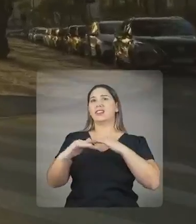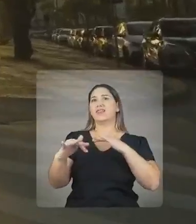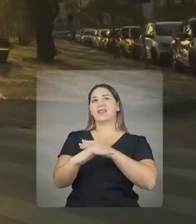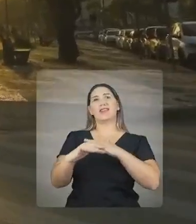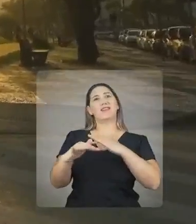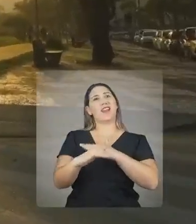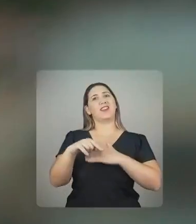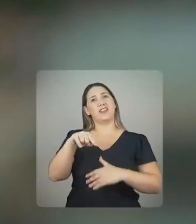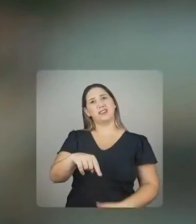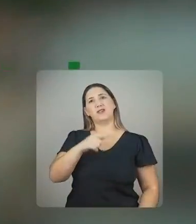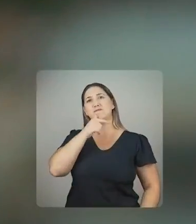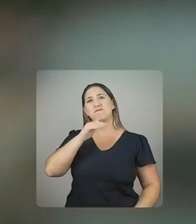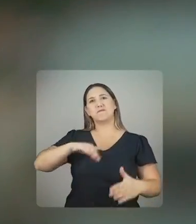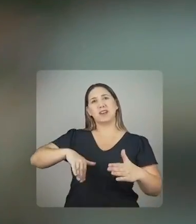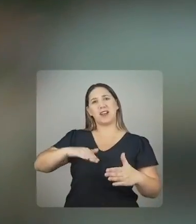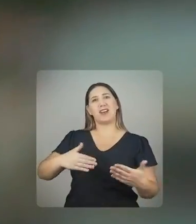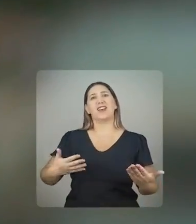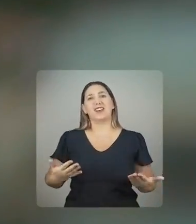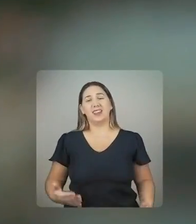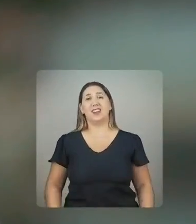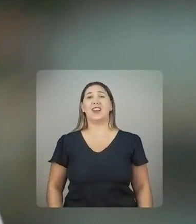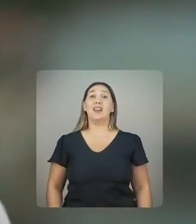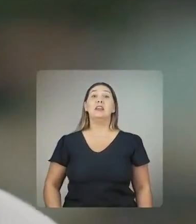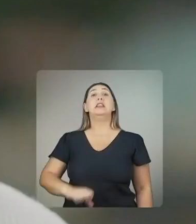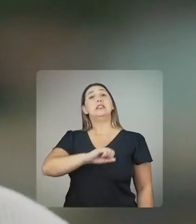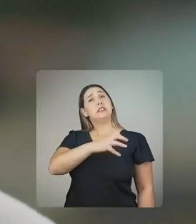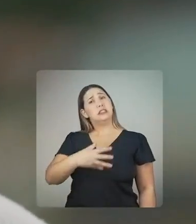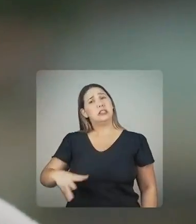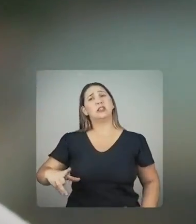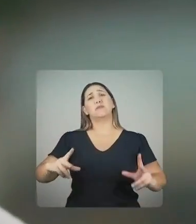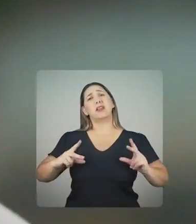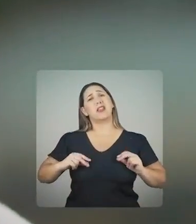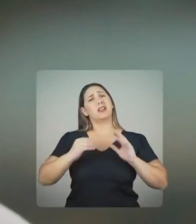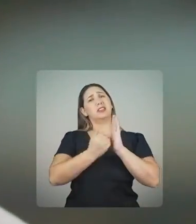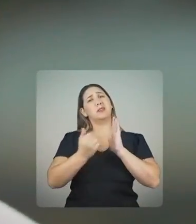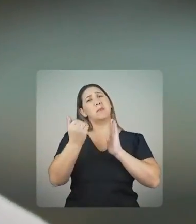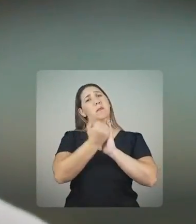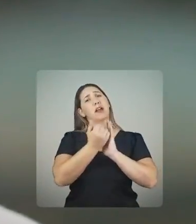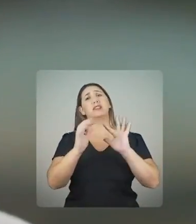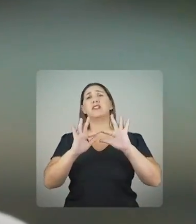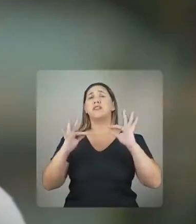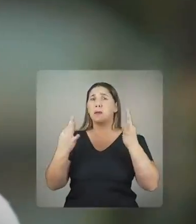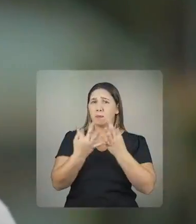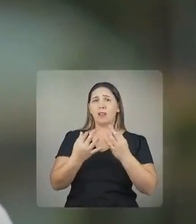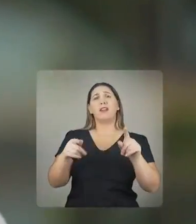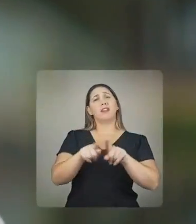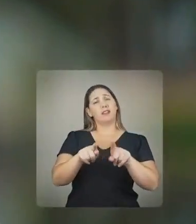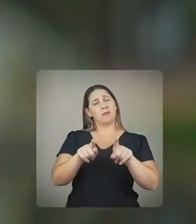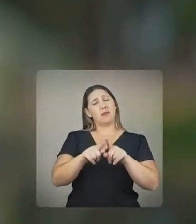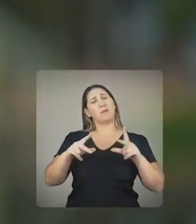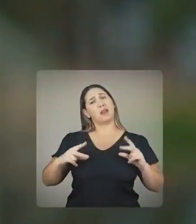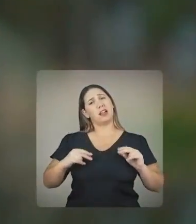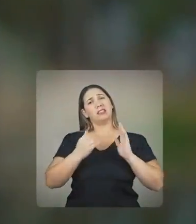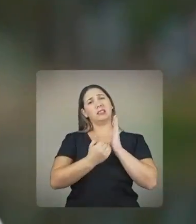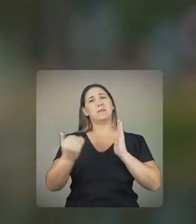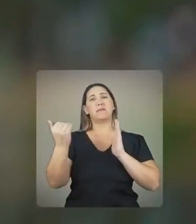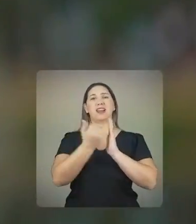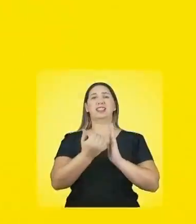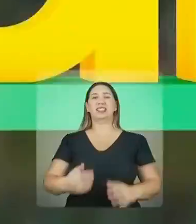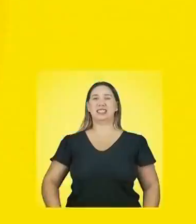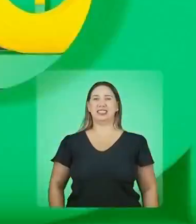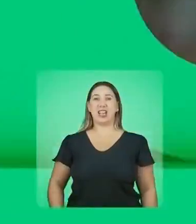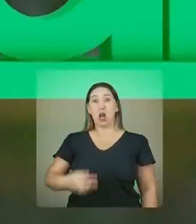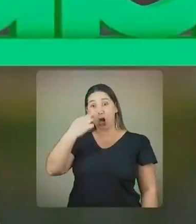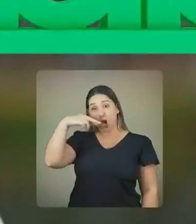litoral do Brasil. Sua família precisa de mais. Santos precisa de mais. E o Santista merece